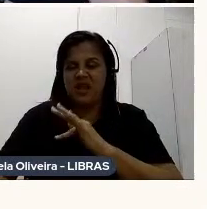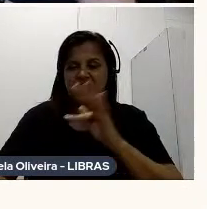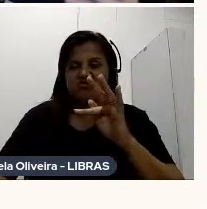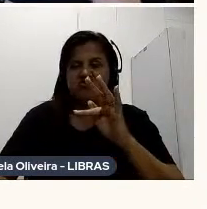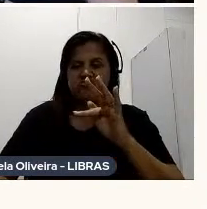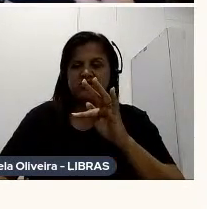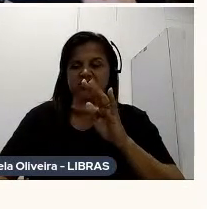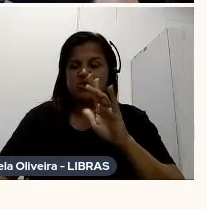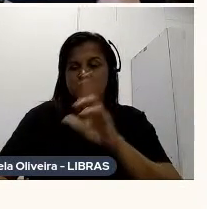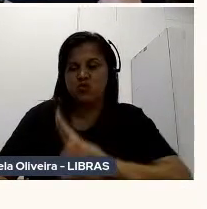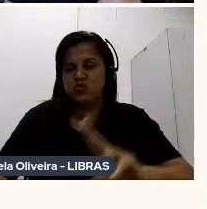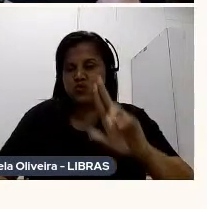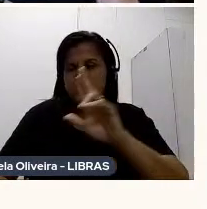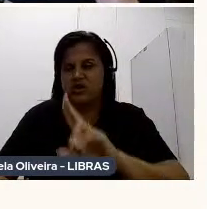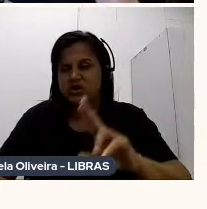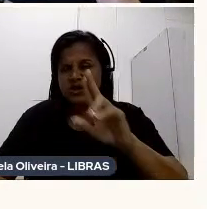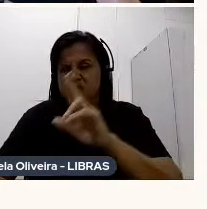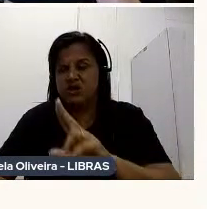Usando impressora